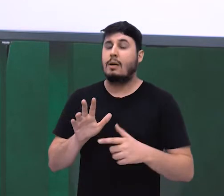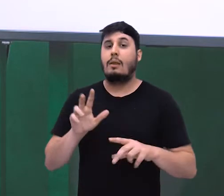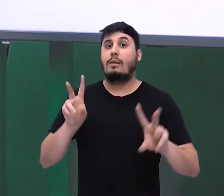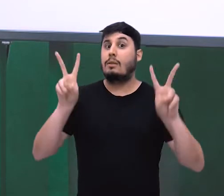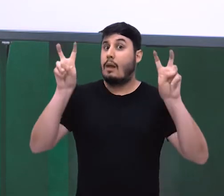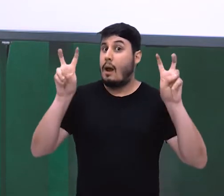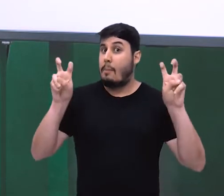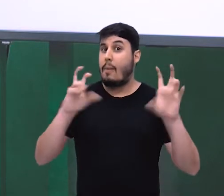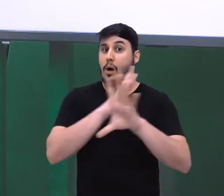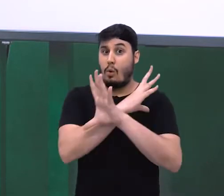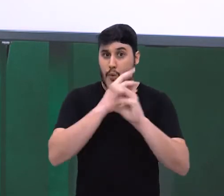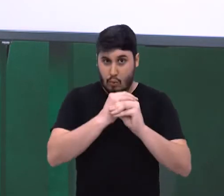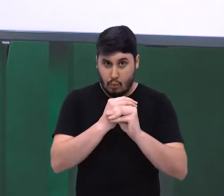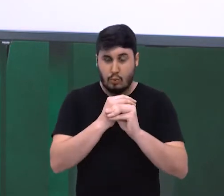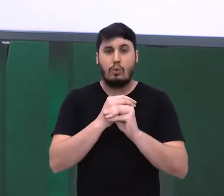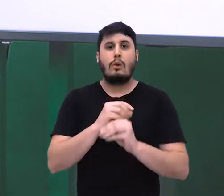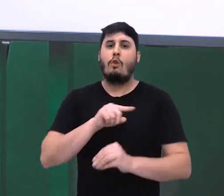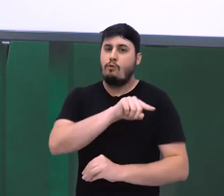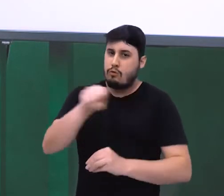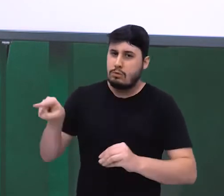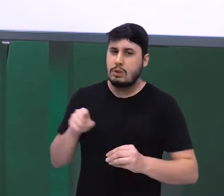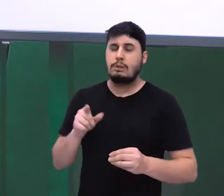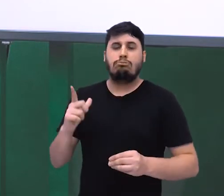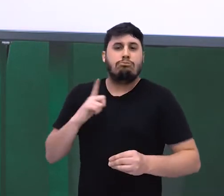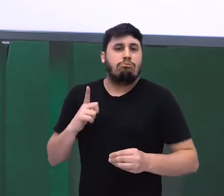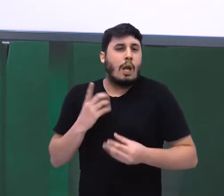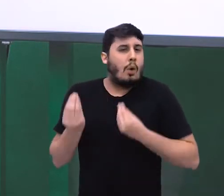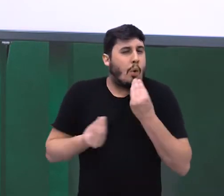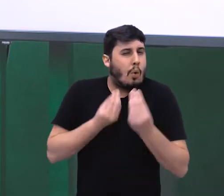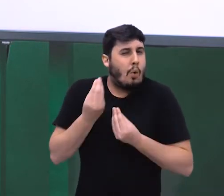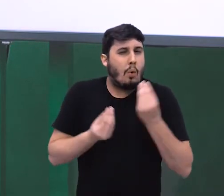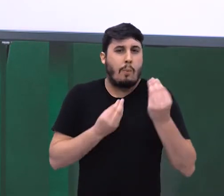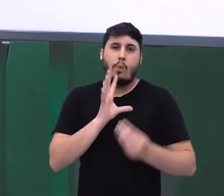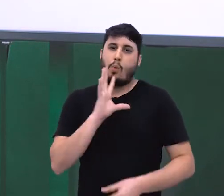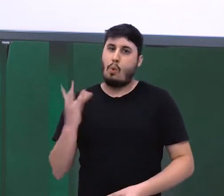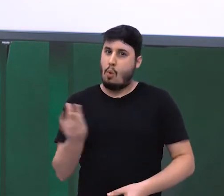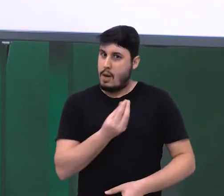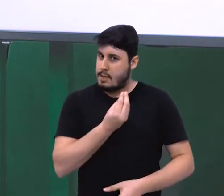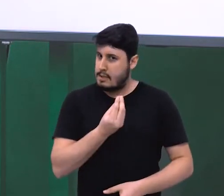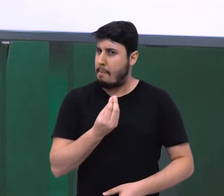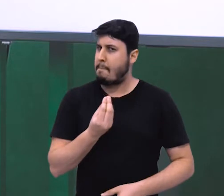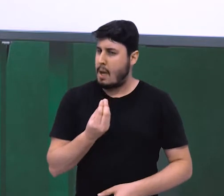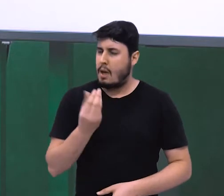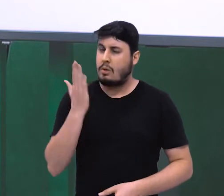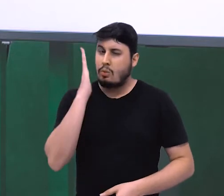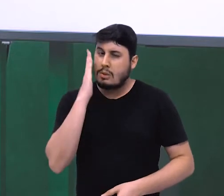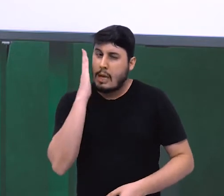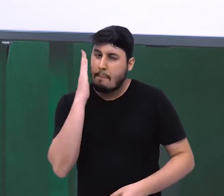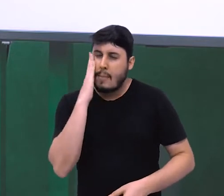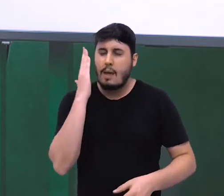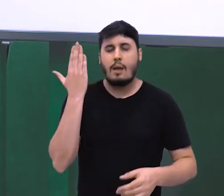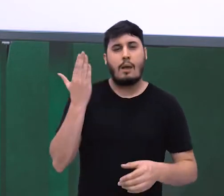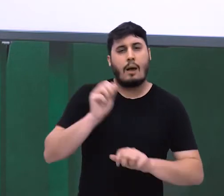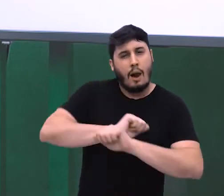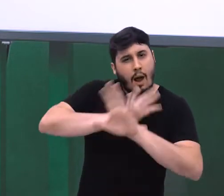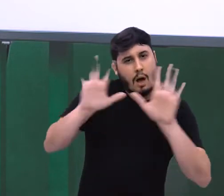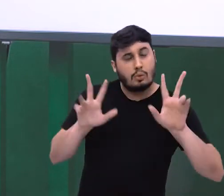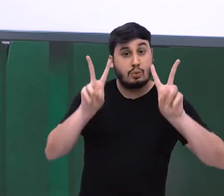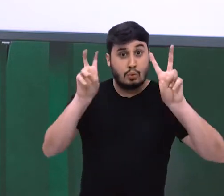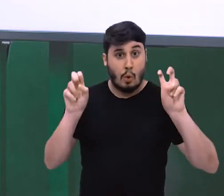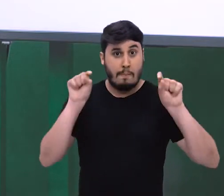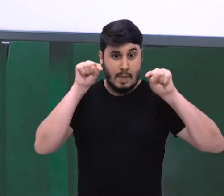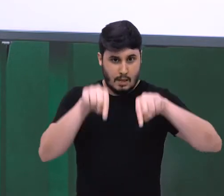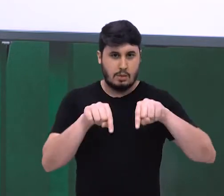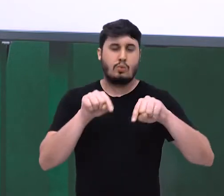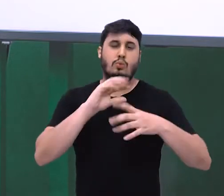conjunções, para vocês terem aí essa base, o que vocês precisam dar conta, que vocês precisam entender. Eu tenho